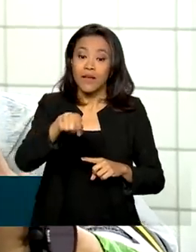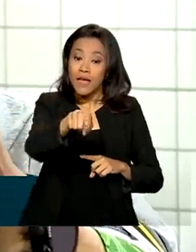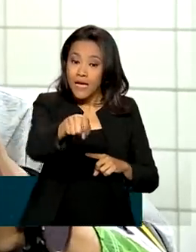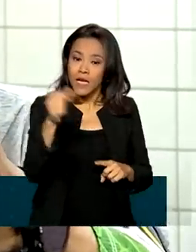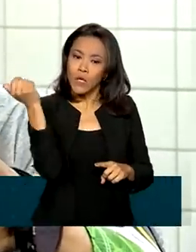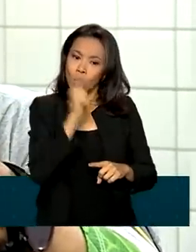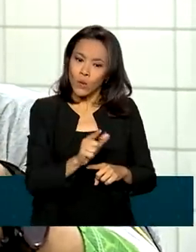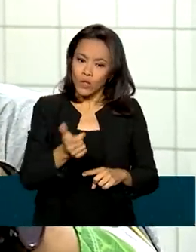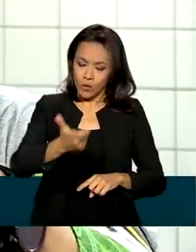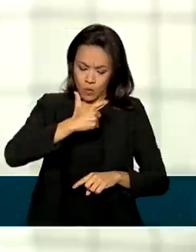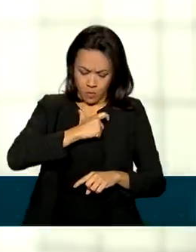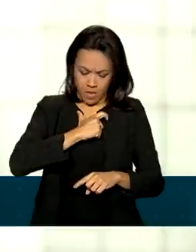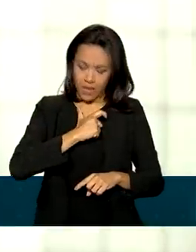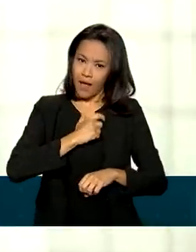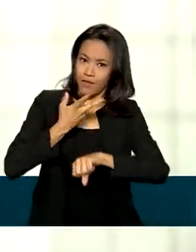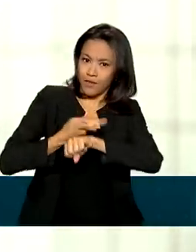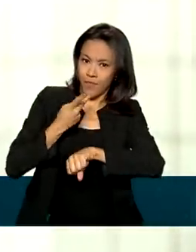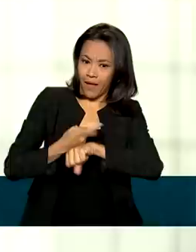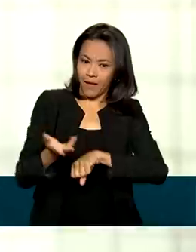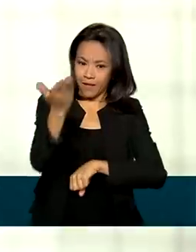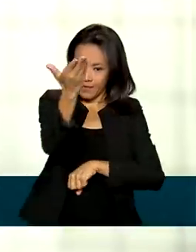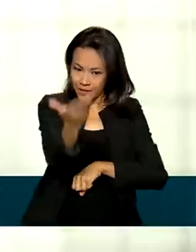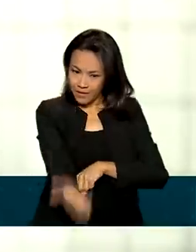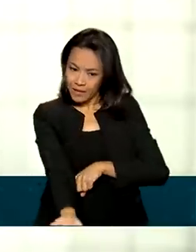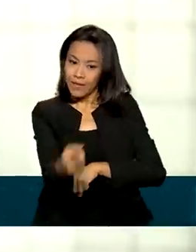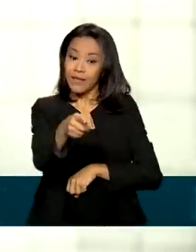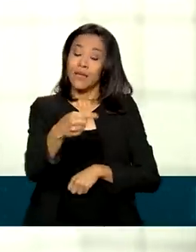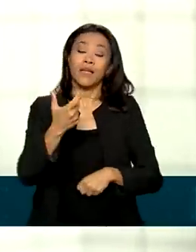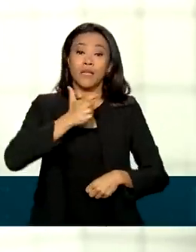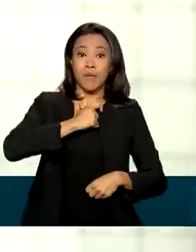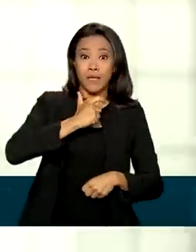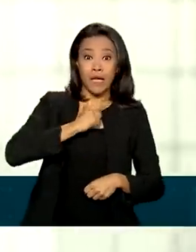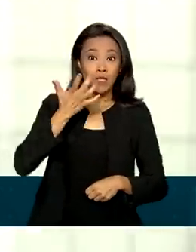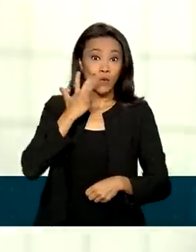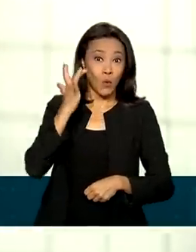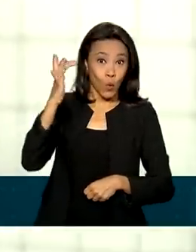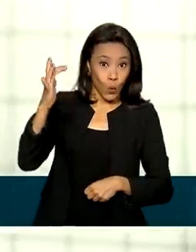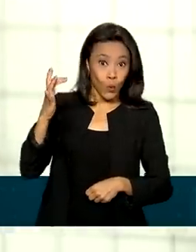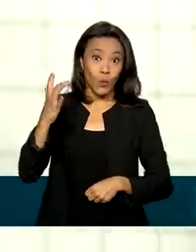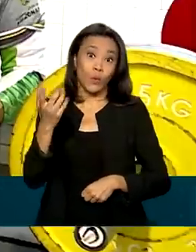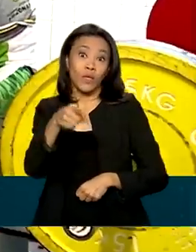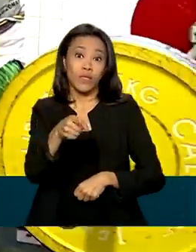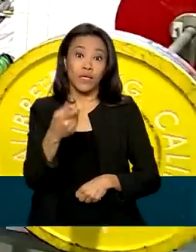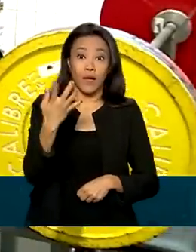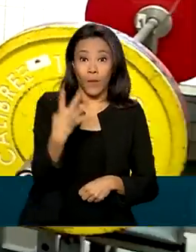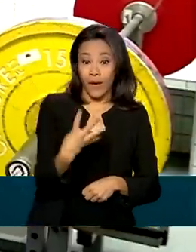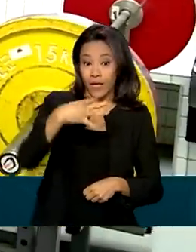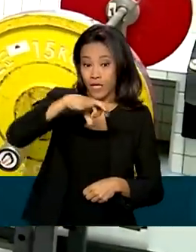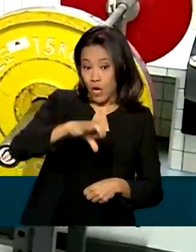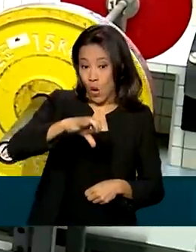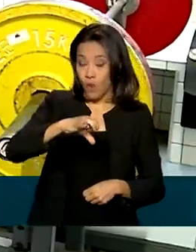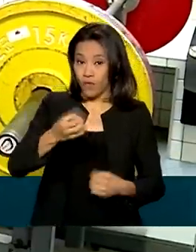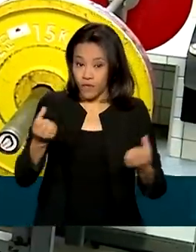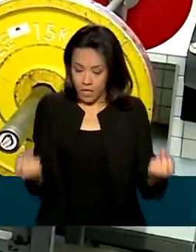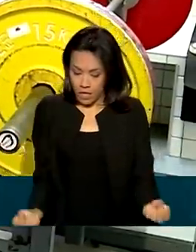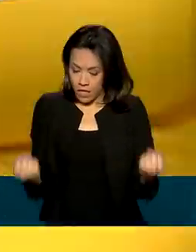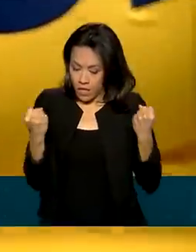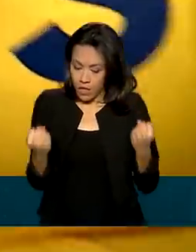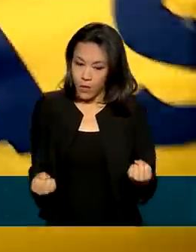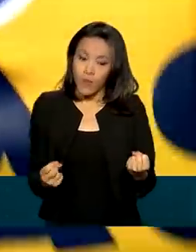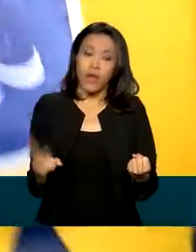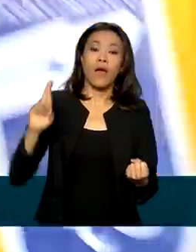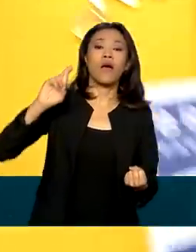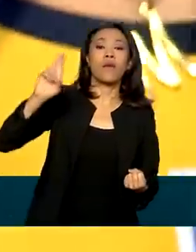conquistou medalha de prata e Lucas a medalha de ouro na categoria 49 quilos. Representando as mulheres,